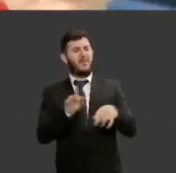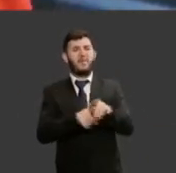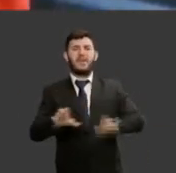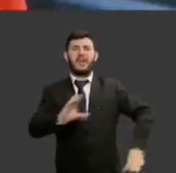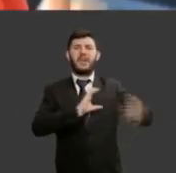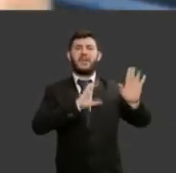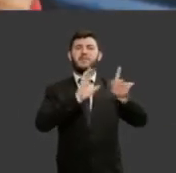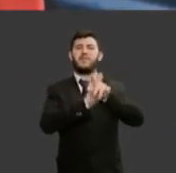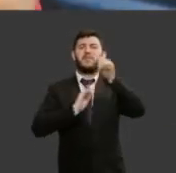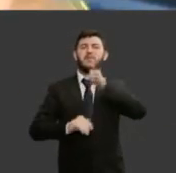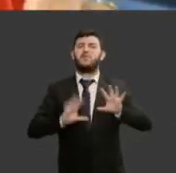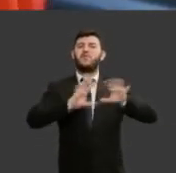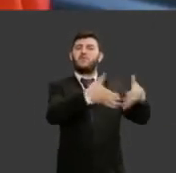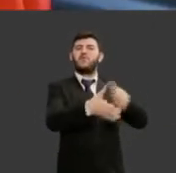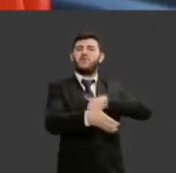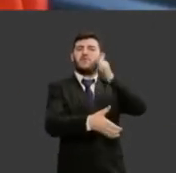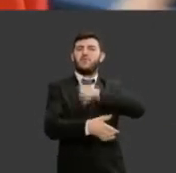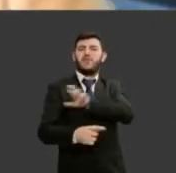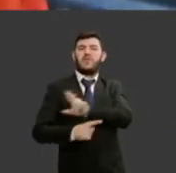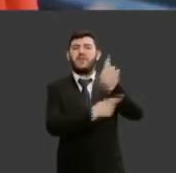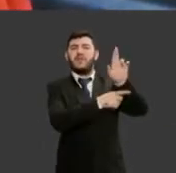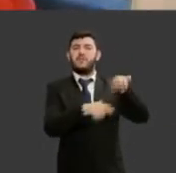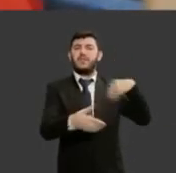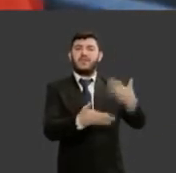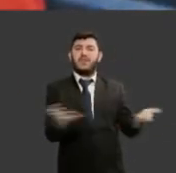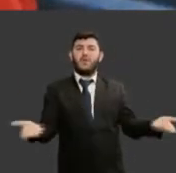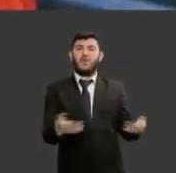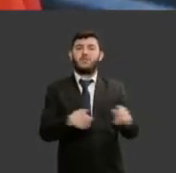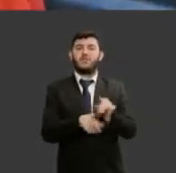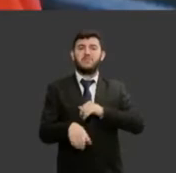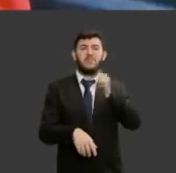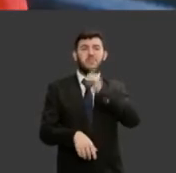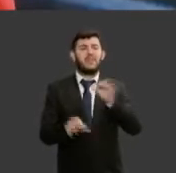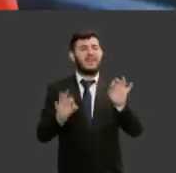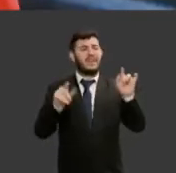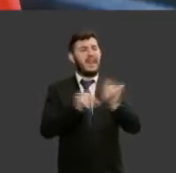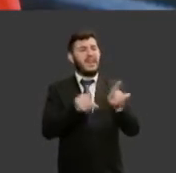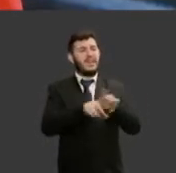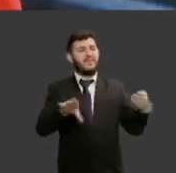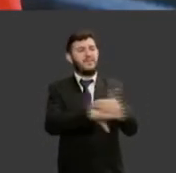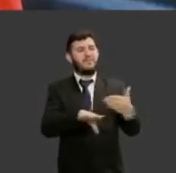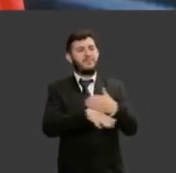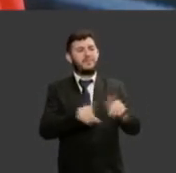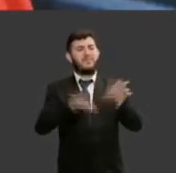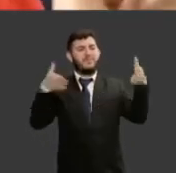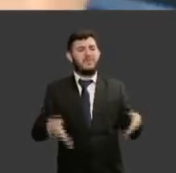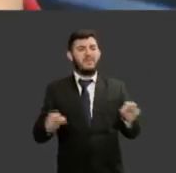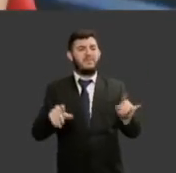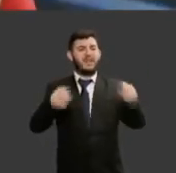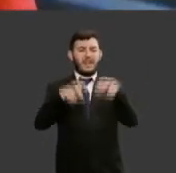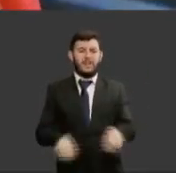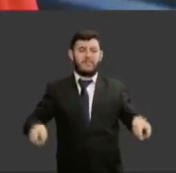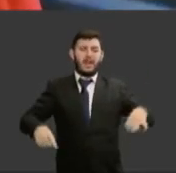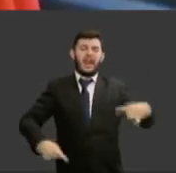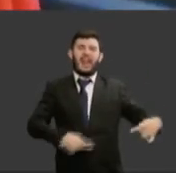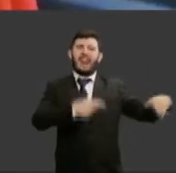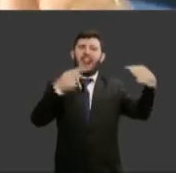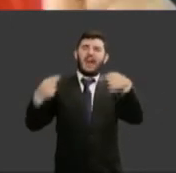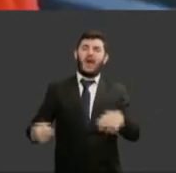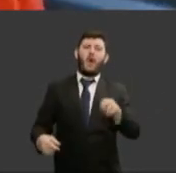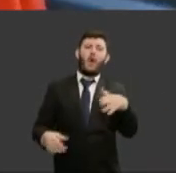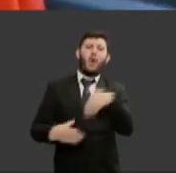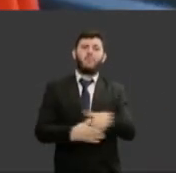nós mulheres infelizmente não participamos da mesa de debate e deliberação enquanto nos partidos